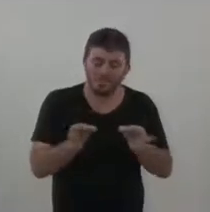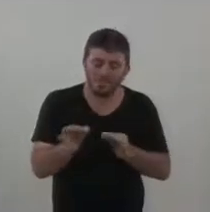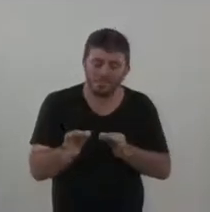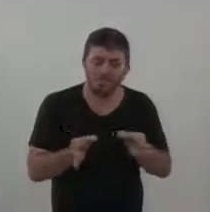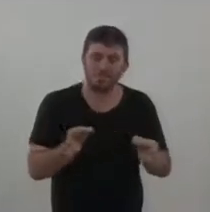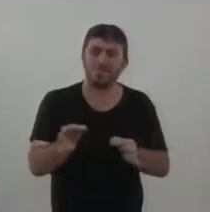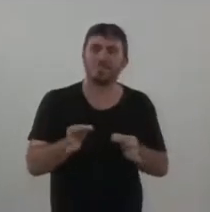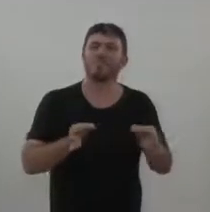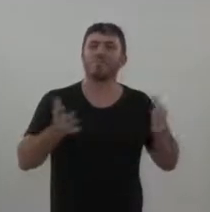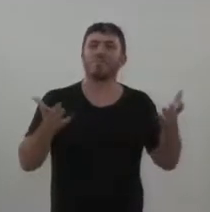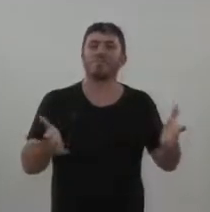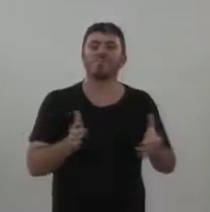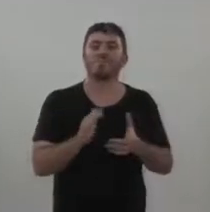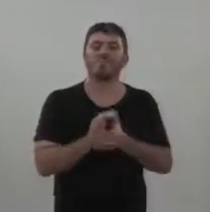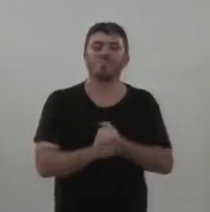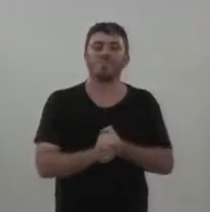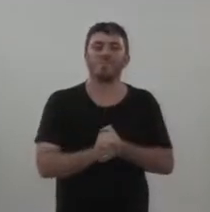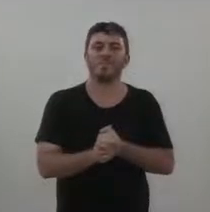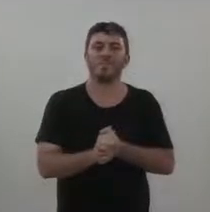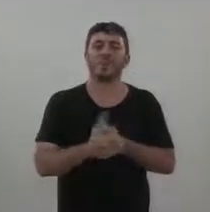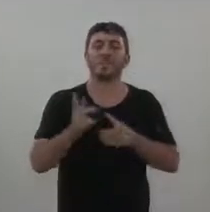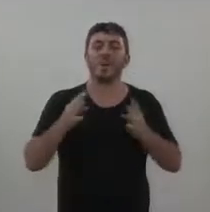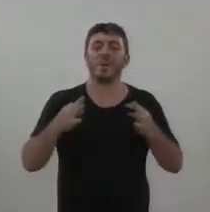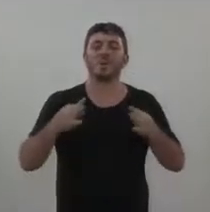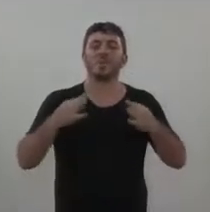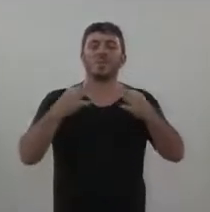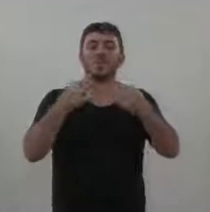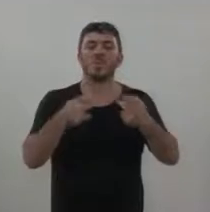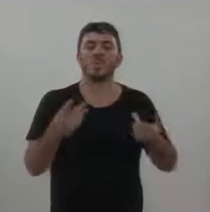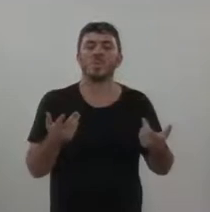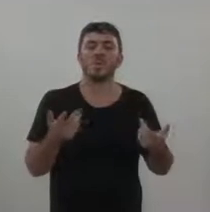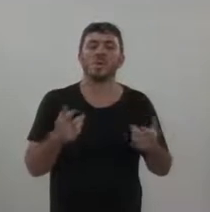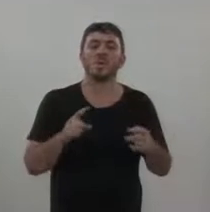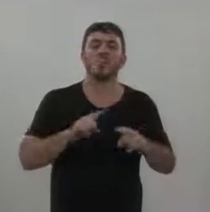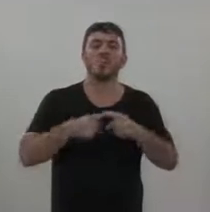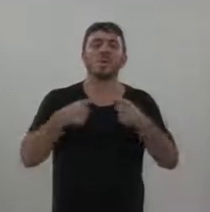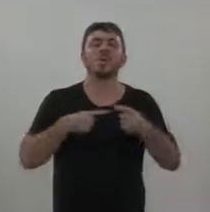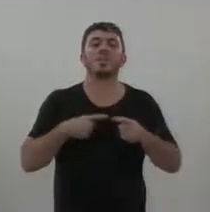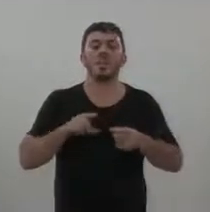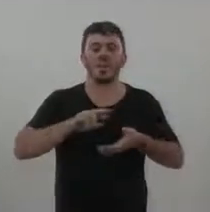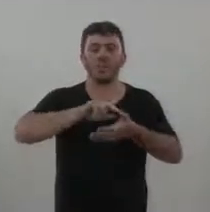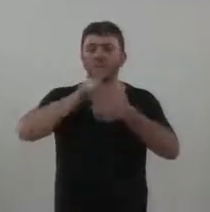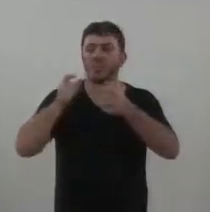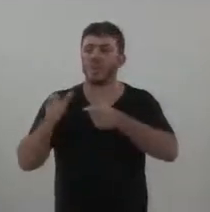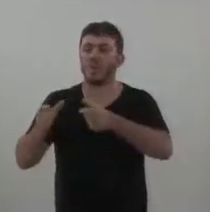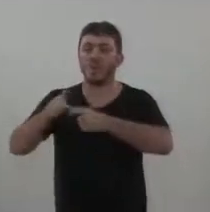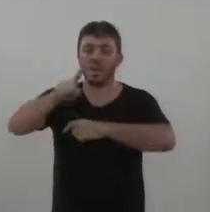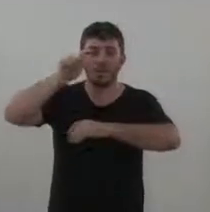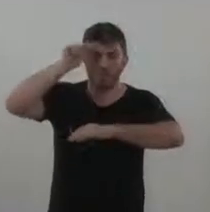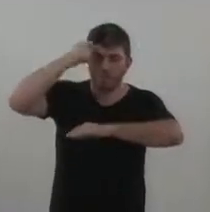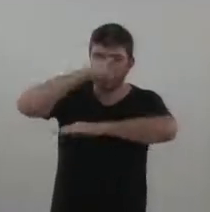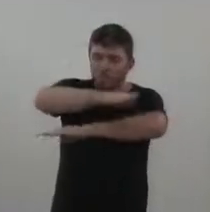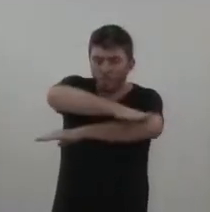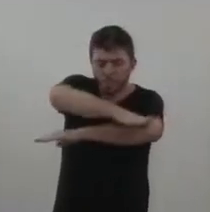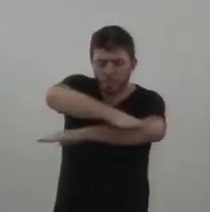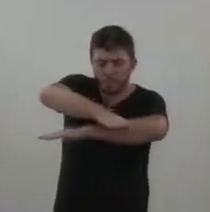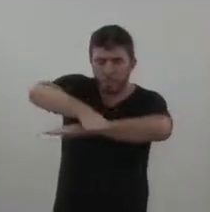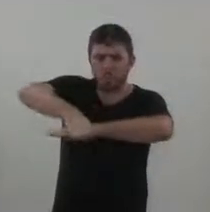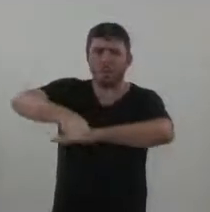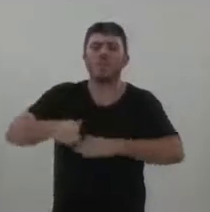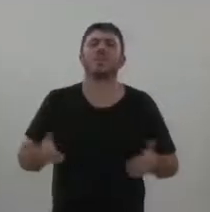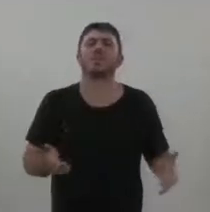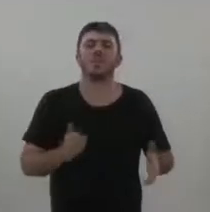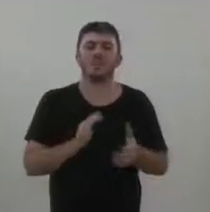estão do jeito que nós estamos vendo. Mas, em vários lugares onde foi feito o recapeamento, está nessa situação.